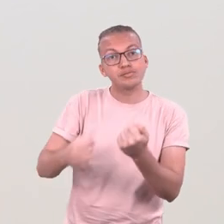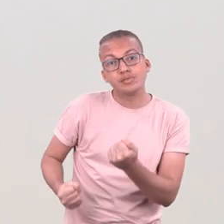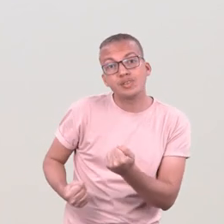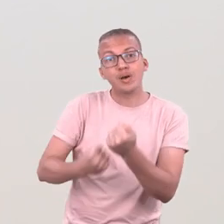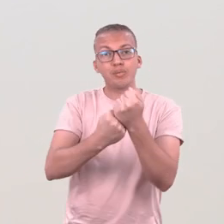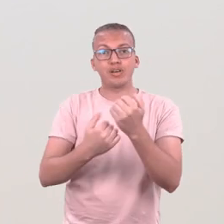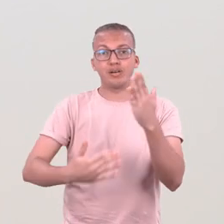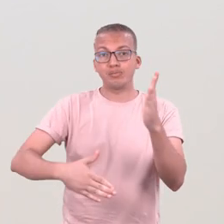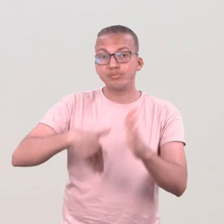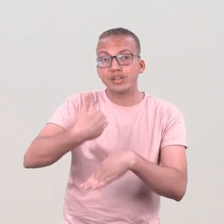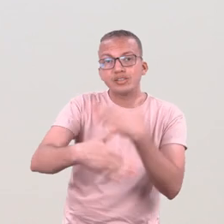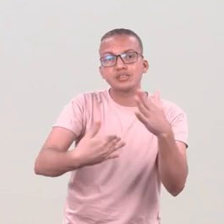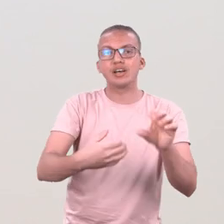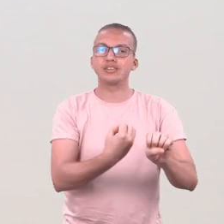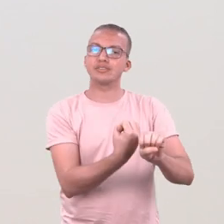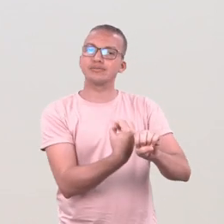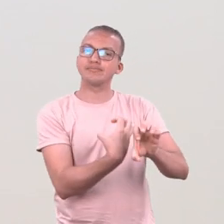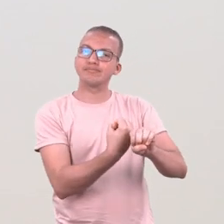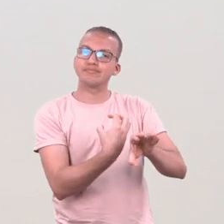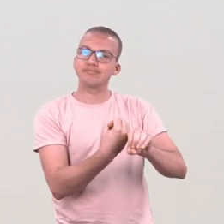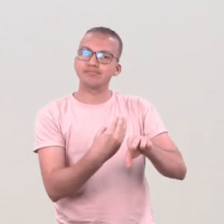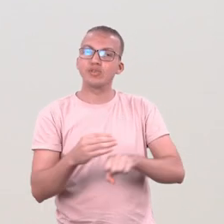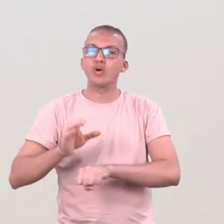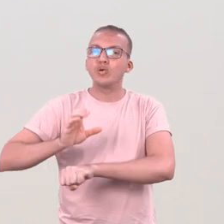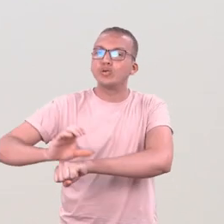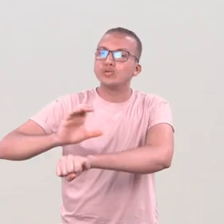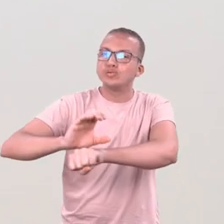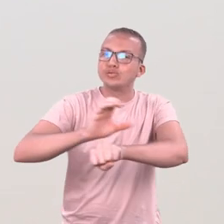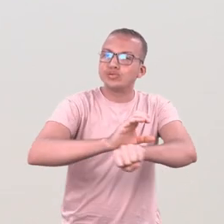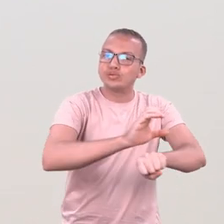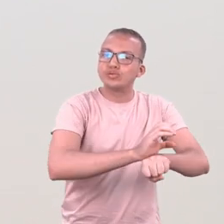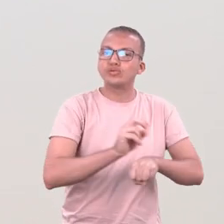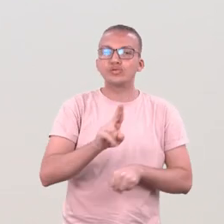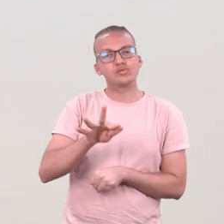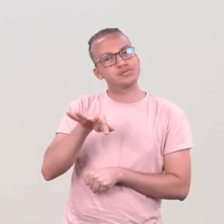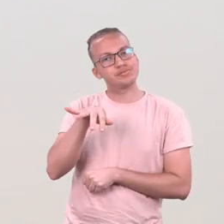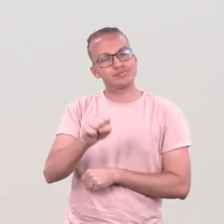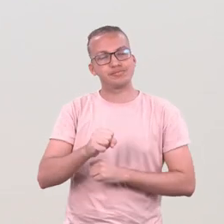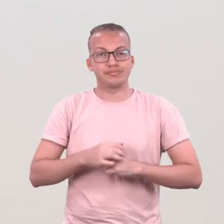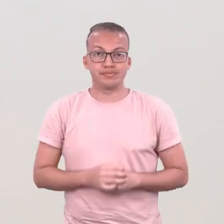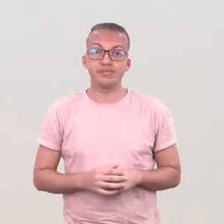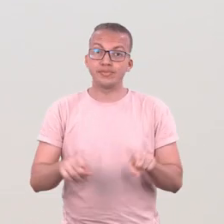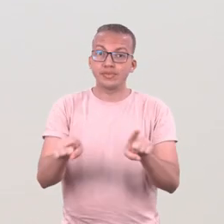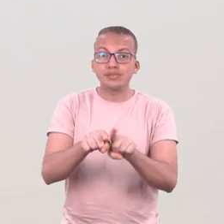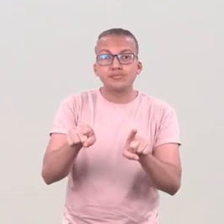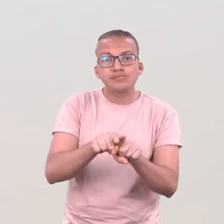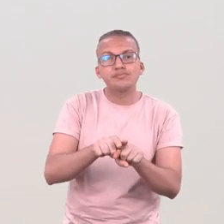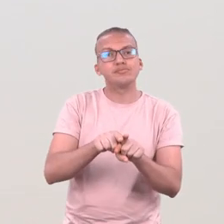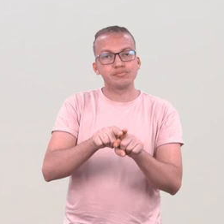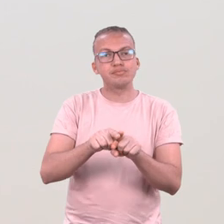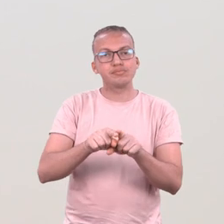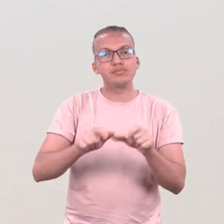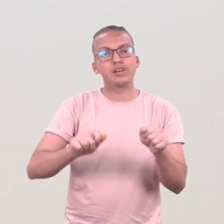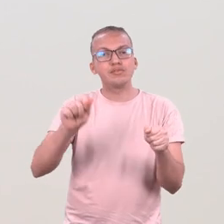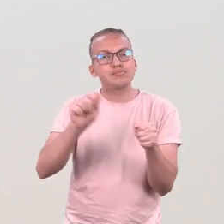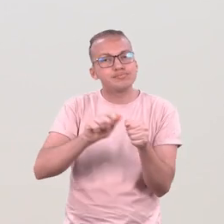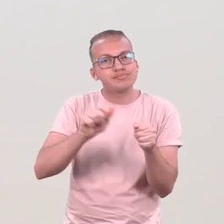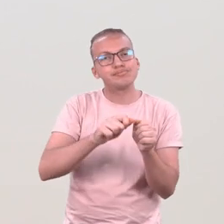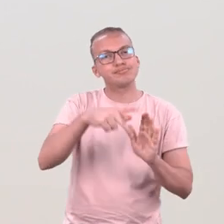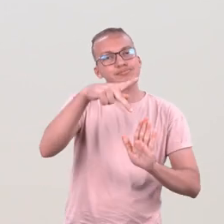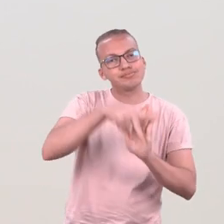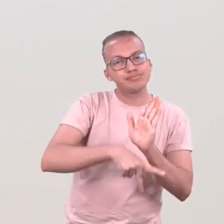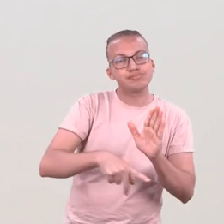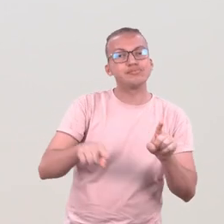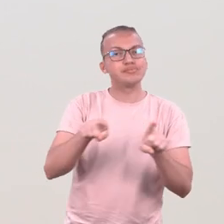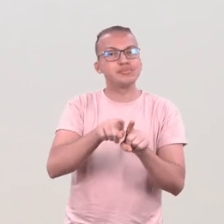-aprendizagem dentro dos cursos da universidade, a realização de programas, a organização de